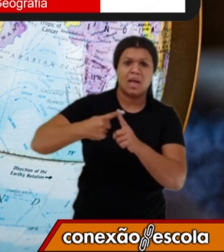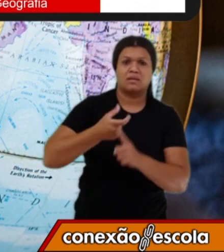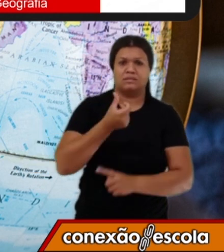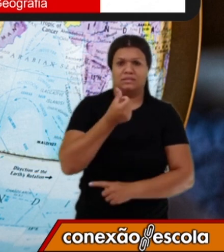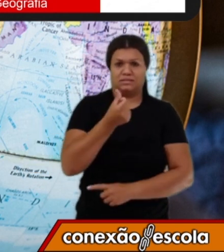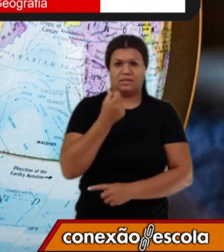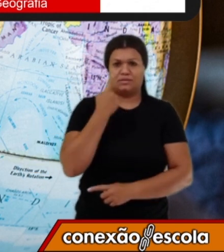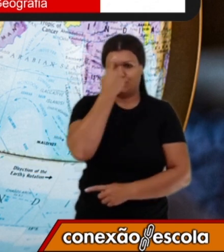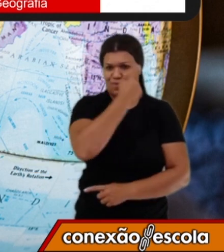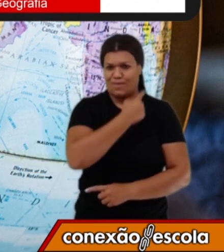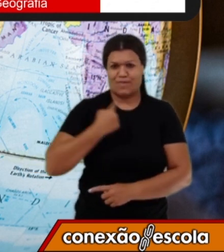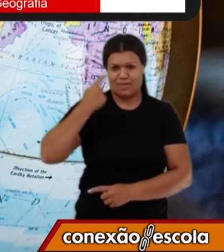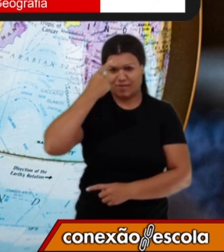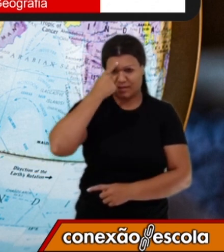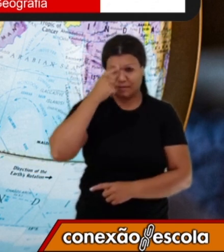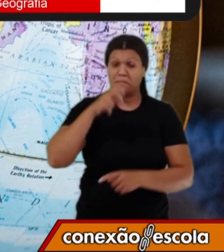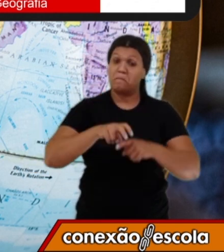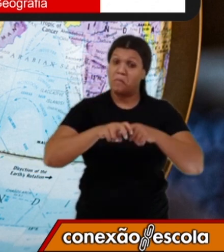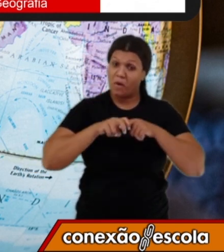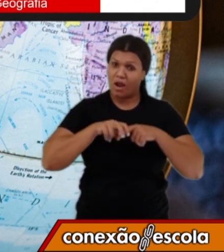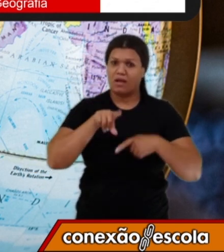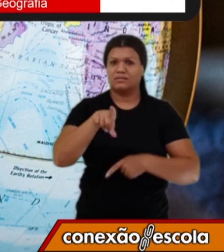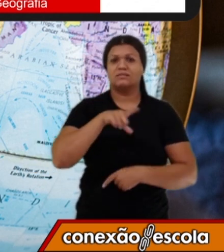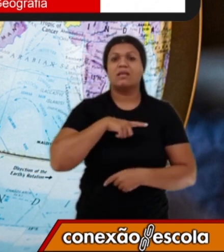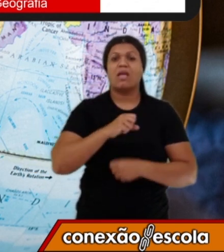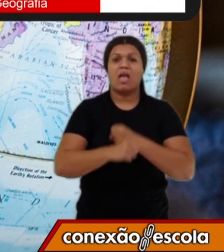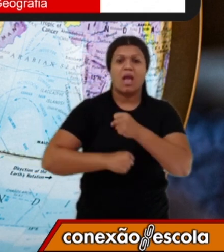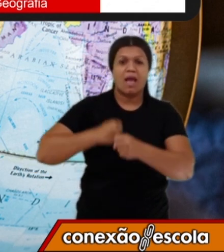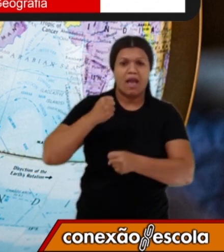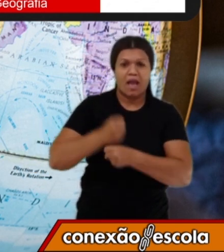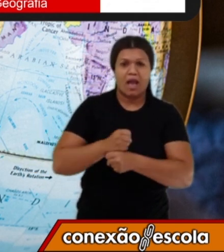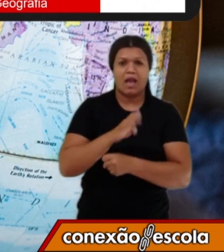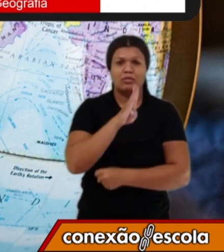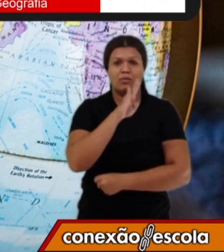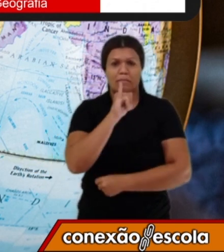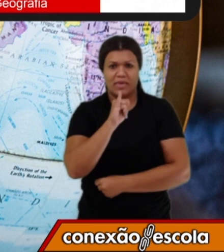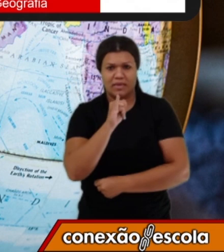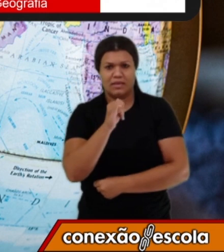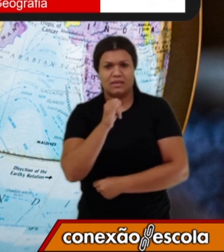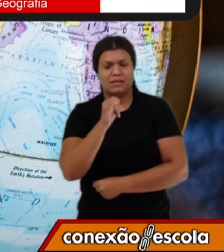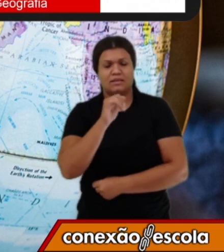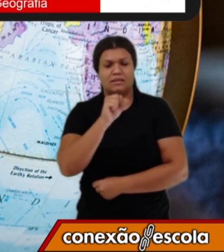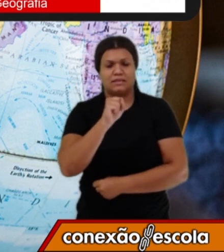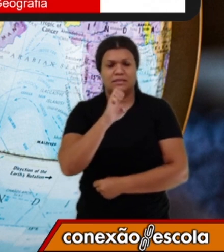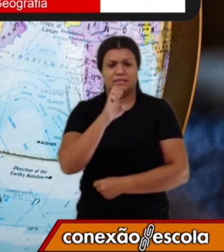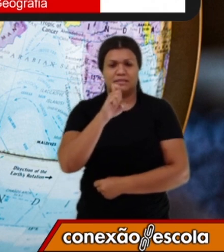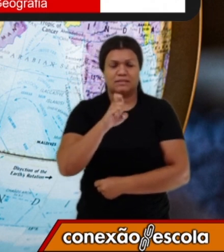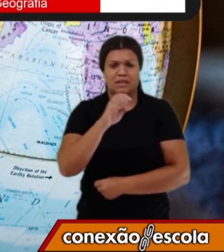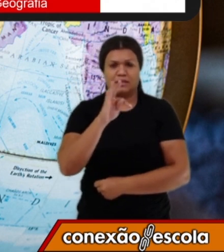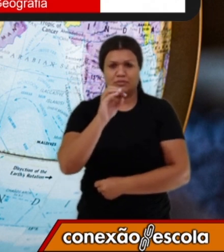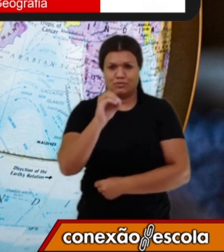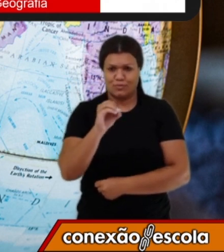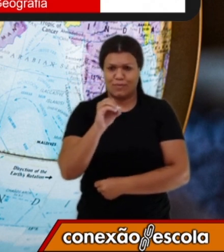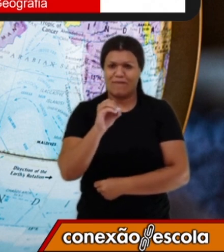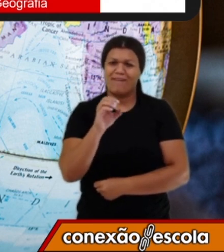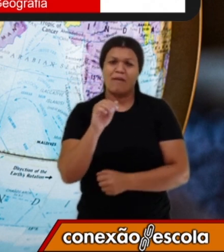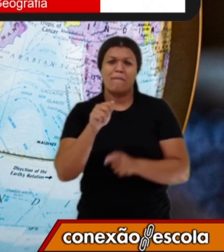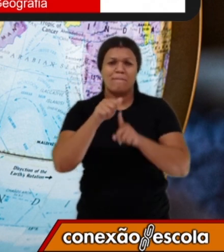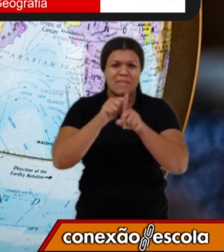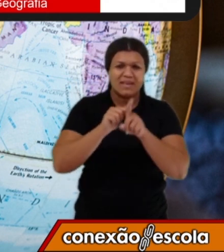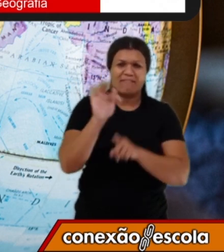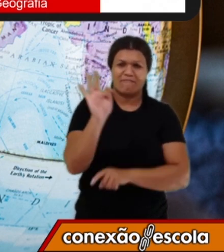bissextos, onde o mês de fevereiro ganha um dia a mais.